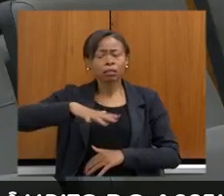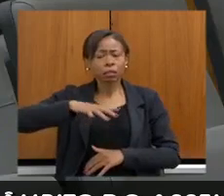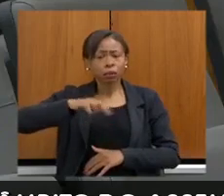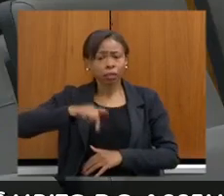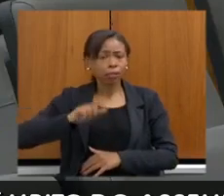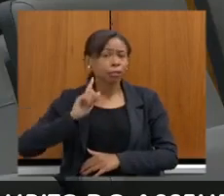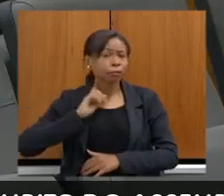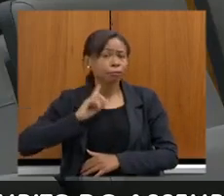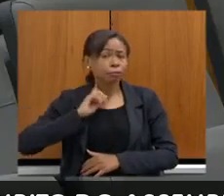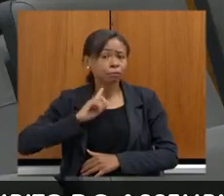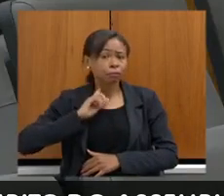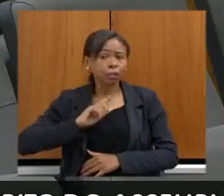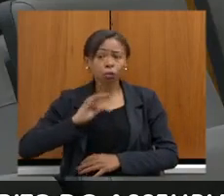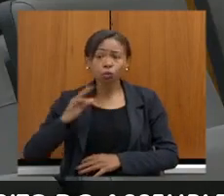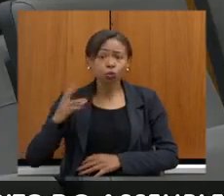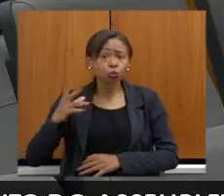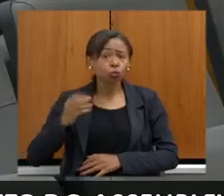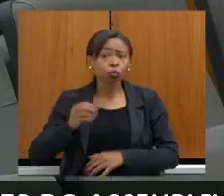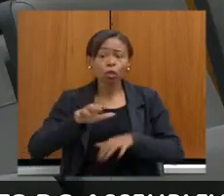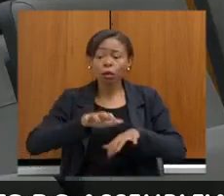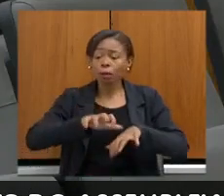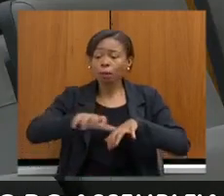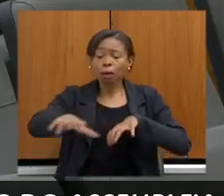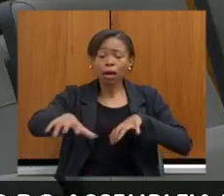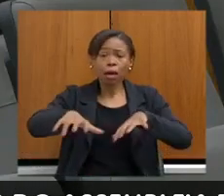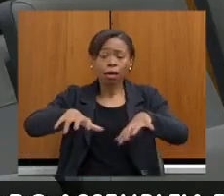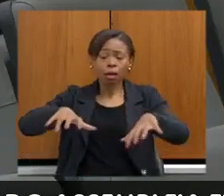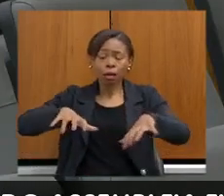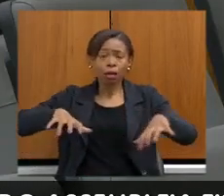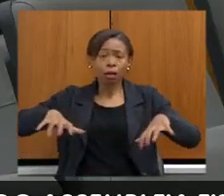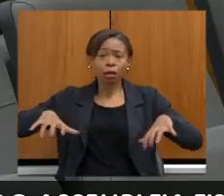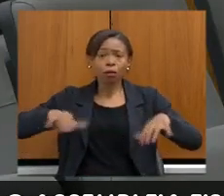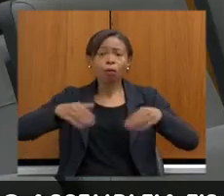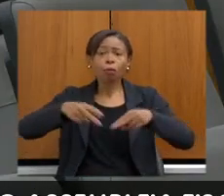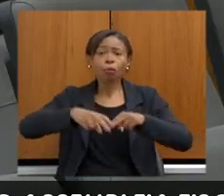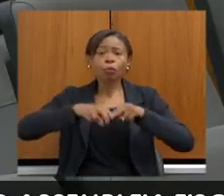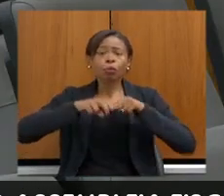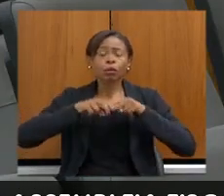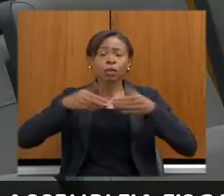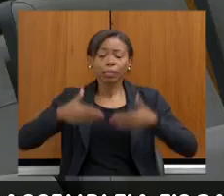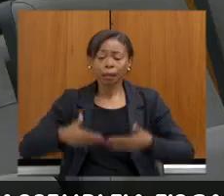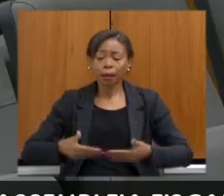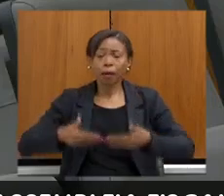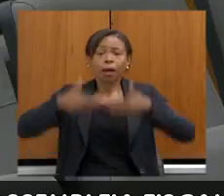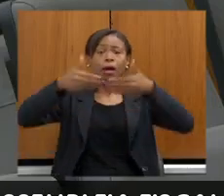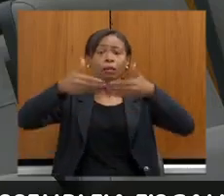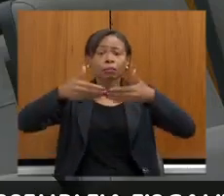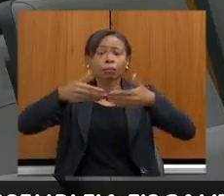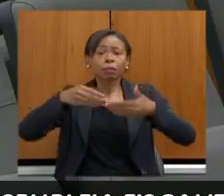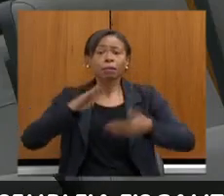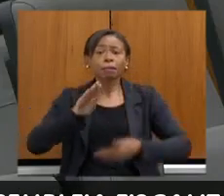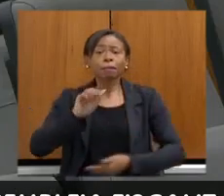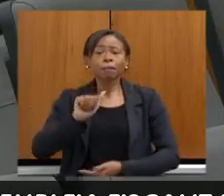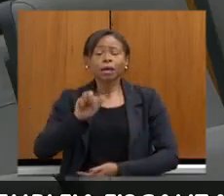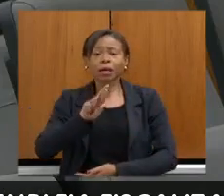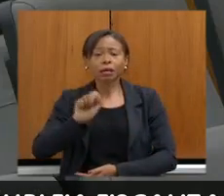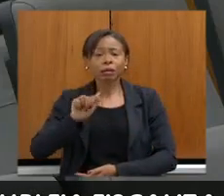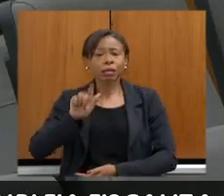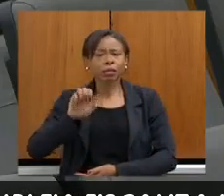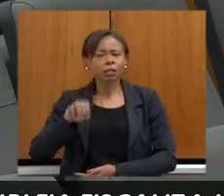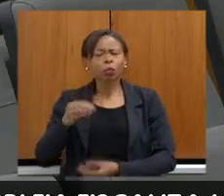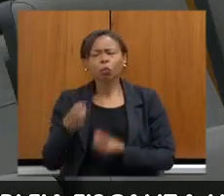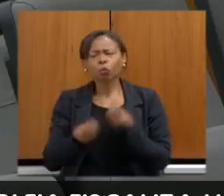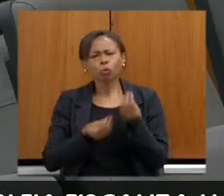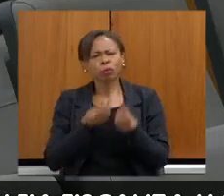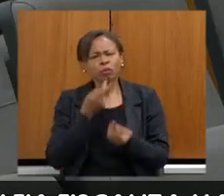ilhada à mercê das barragens. Como que nós vamos falar de meio ambiente